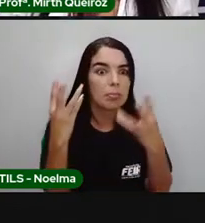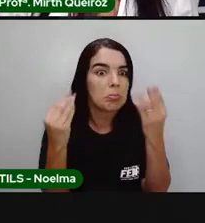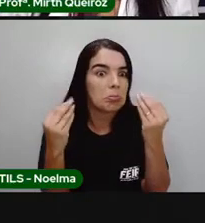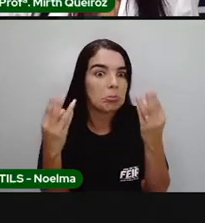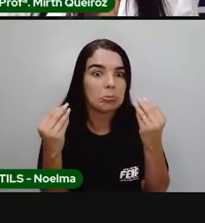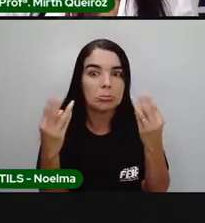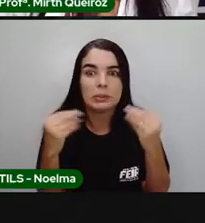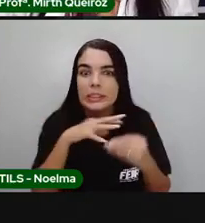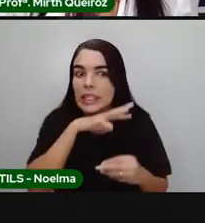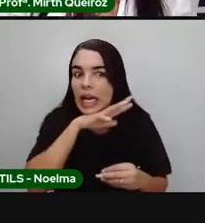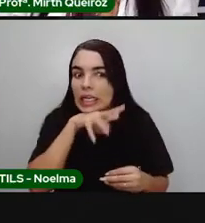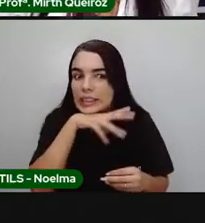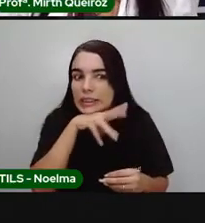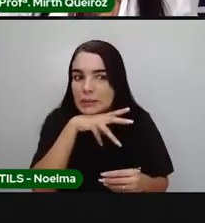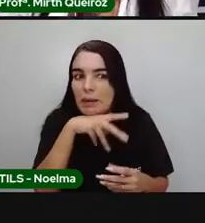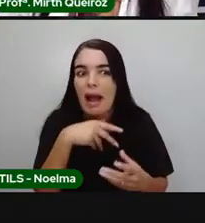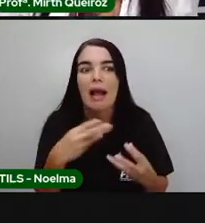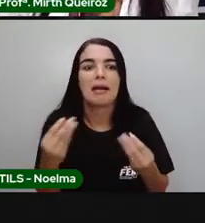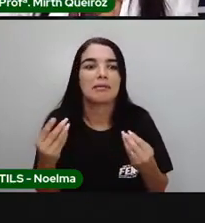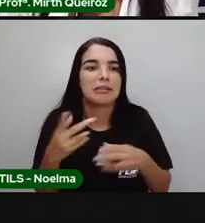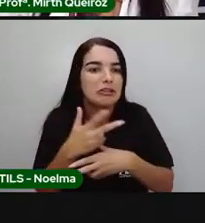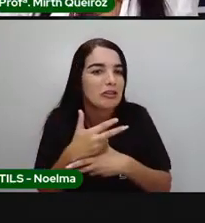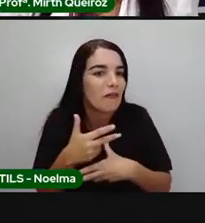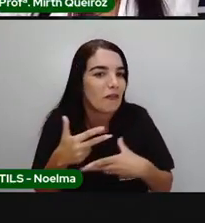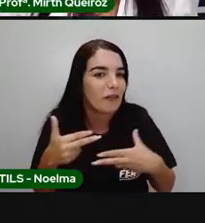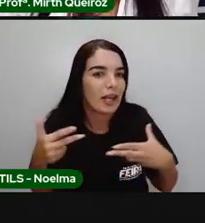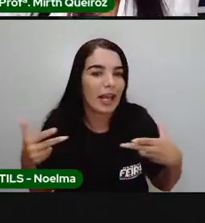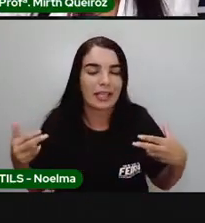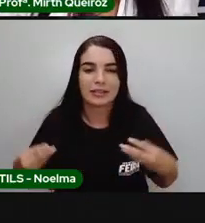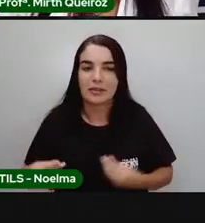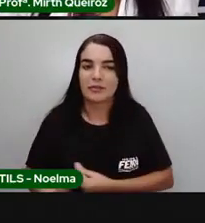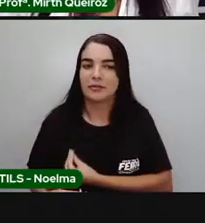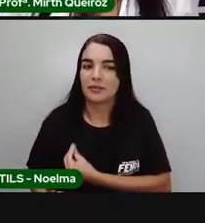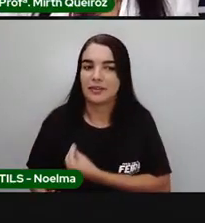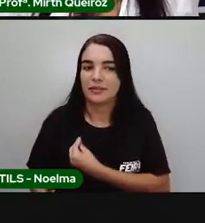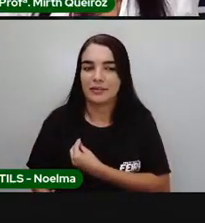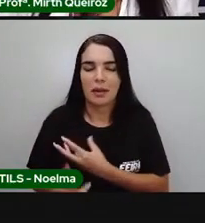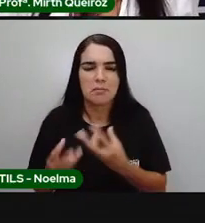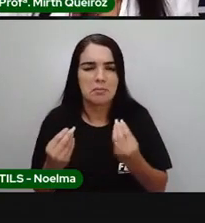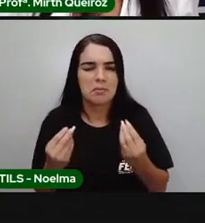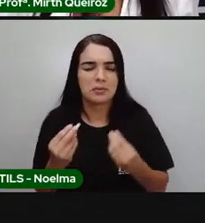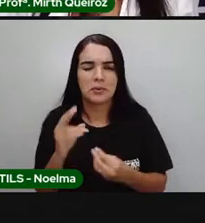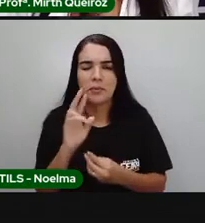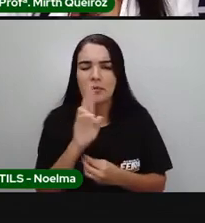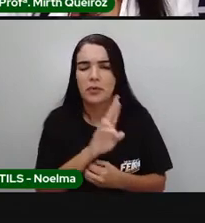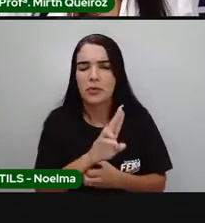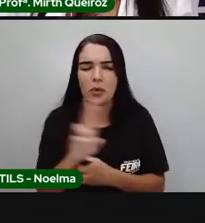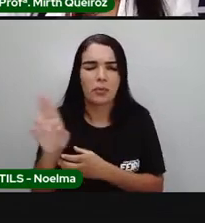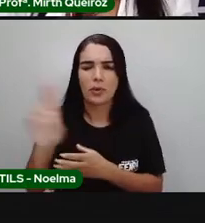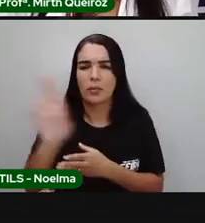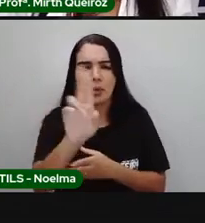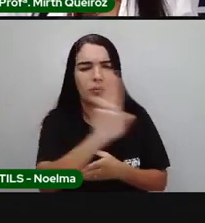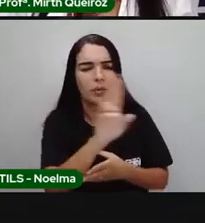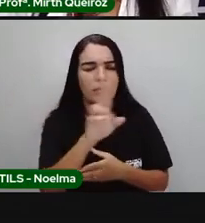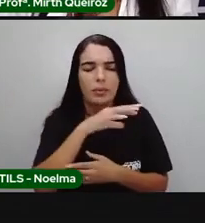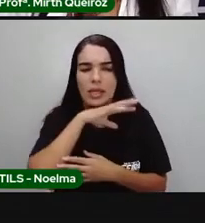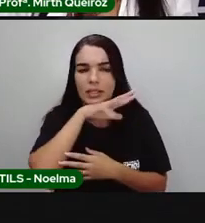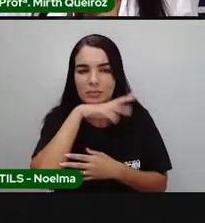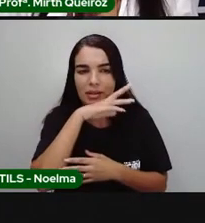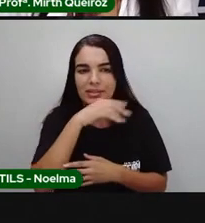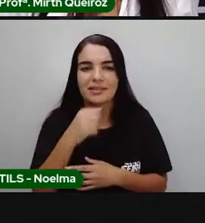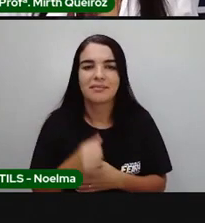diversos tipos de animais, de seres vivos que vivem ali, né? Então, a comunidade, ela é mais ampla.